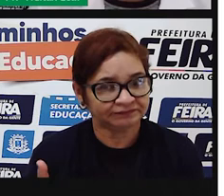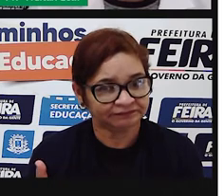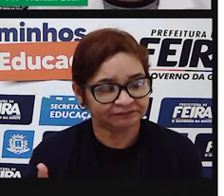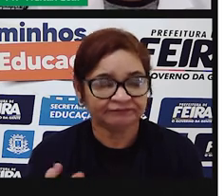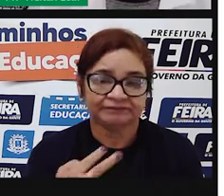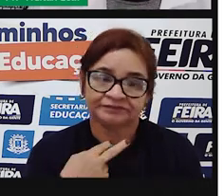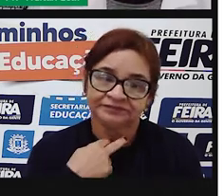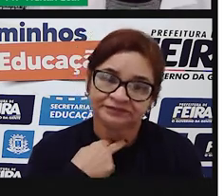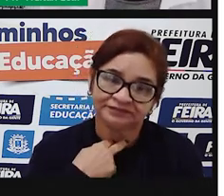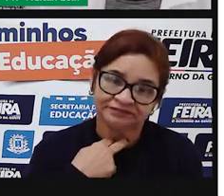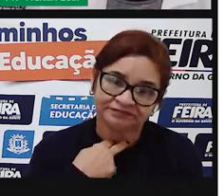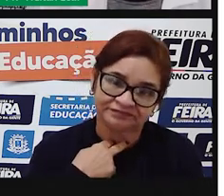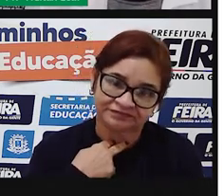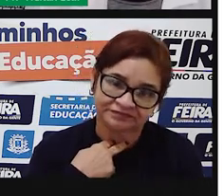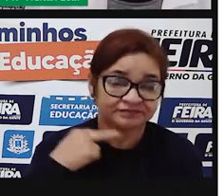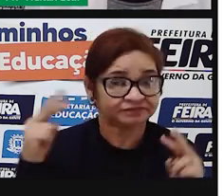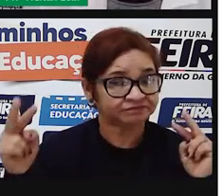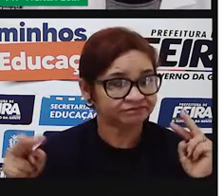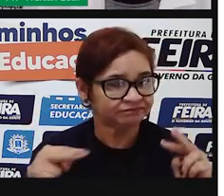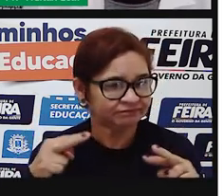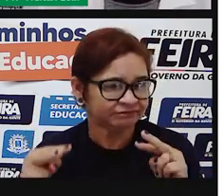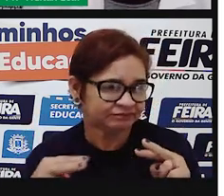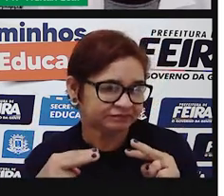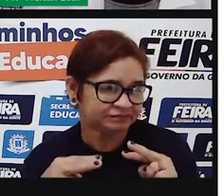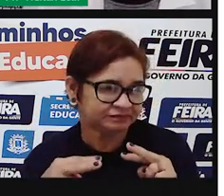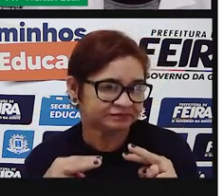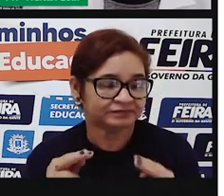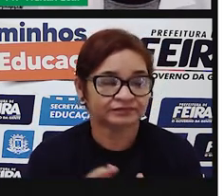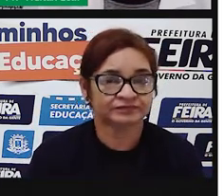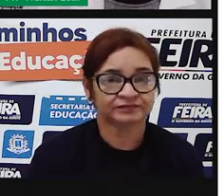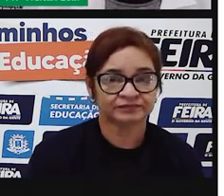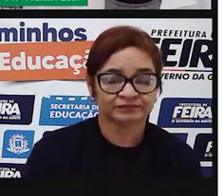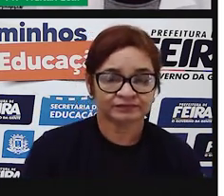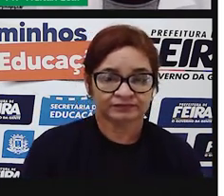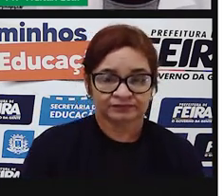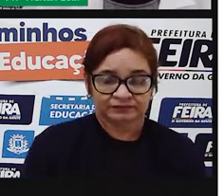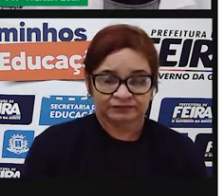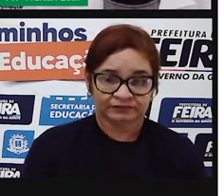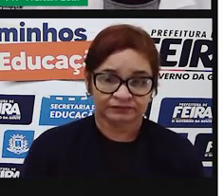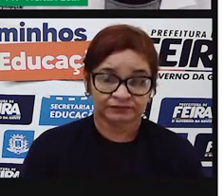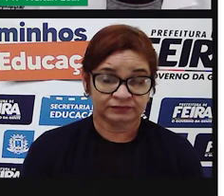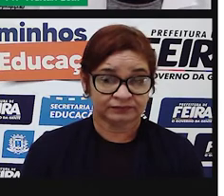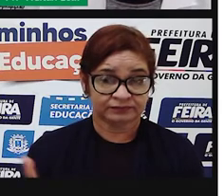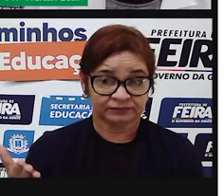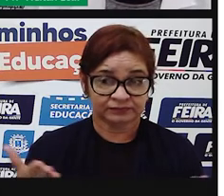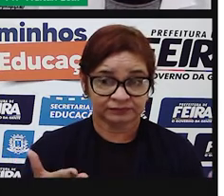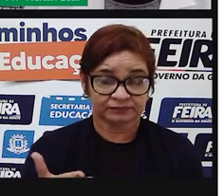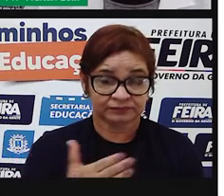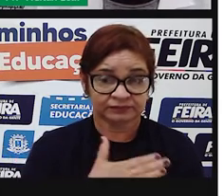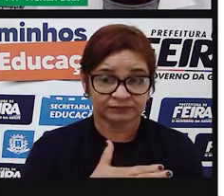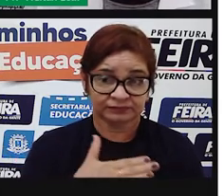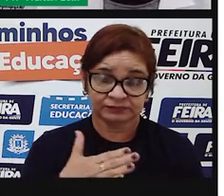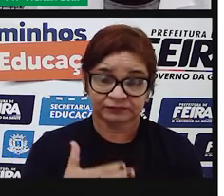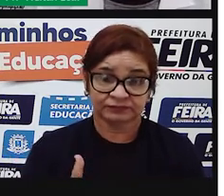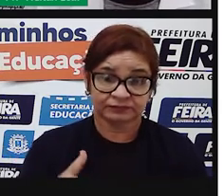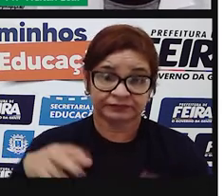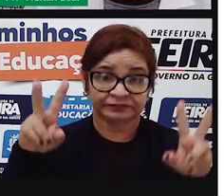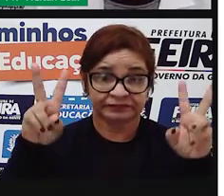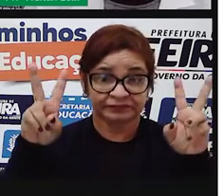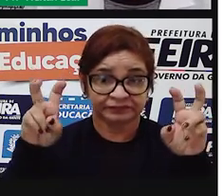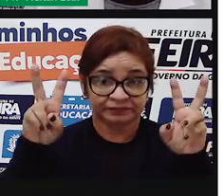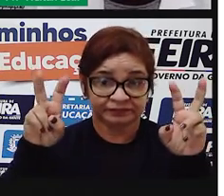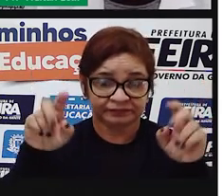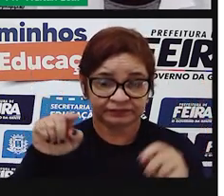tem que ser virtual, de longe. Então, hoje nós vamos dar continuidade à aula